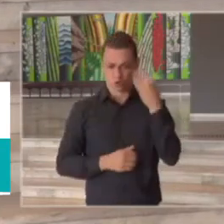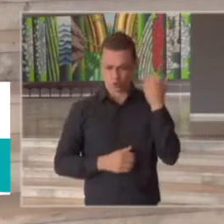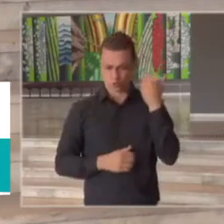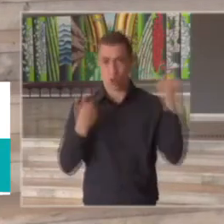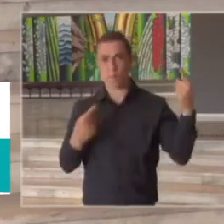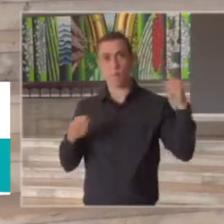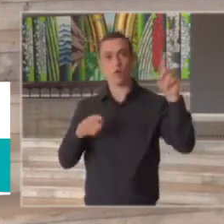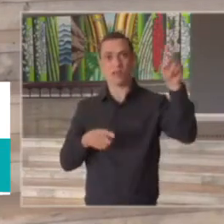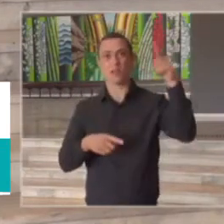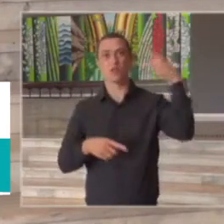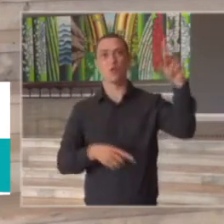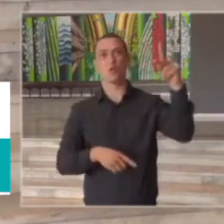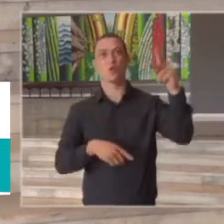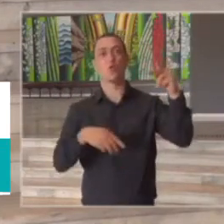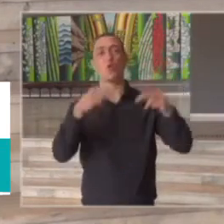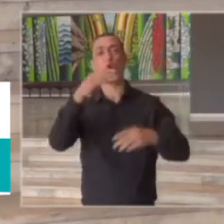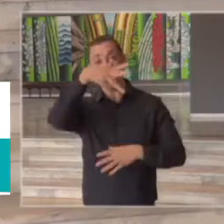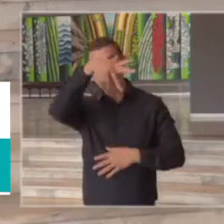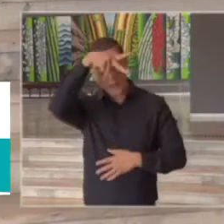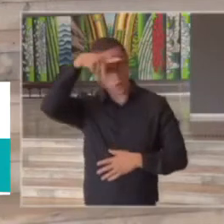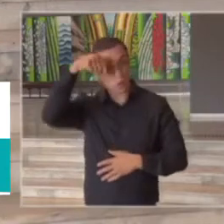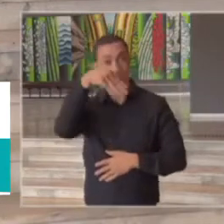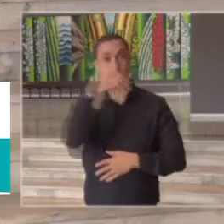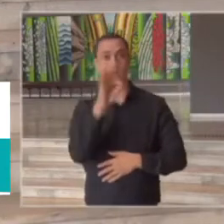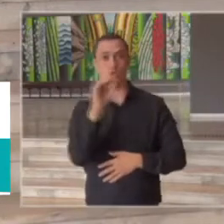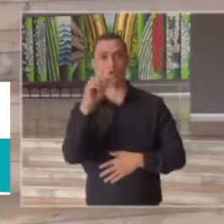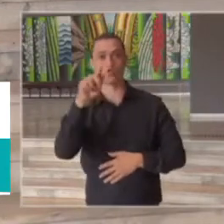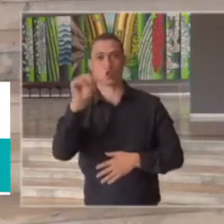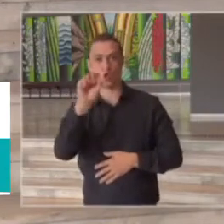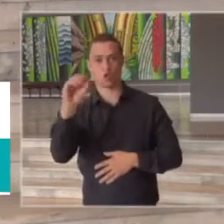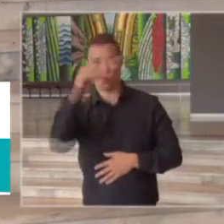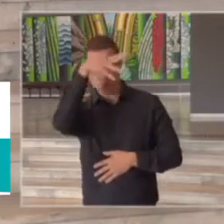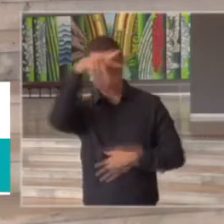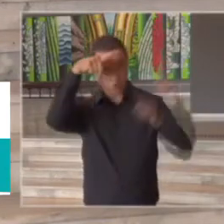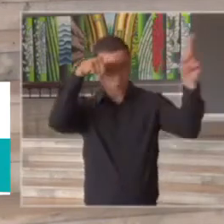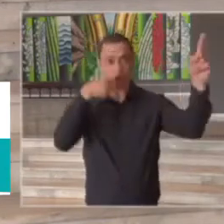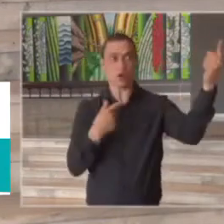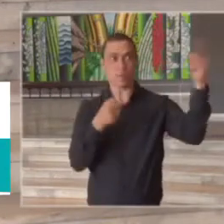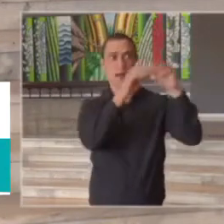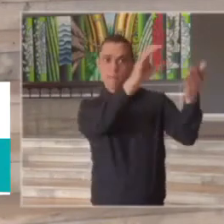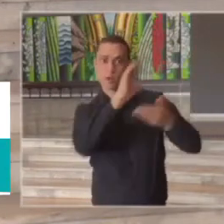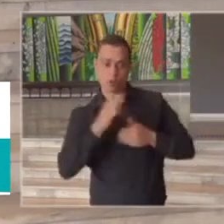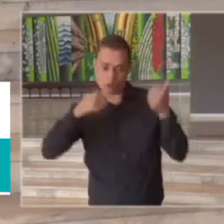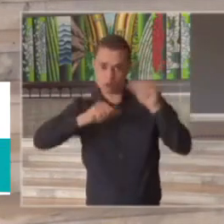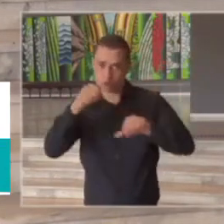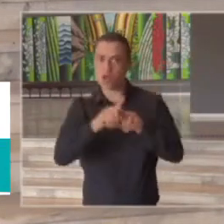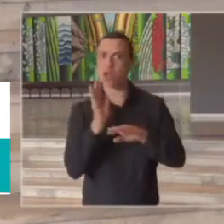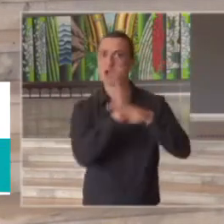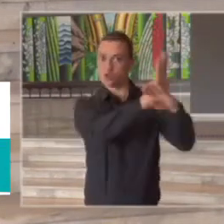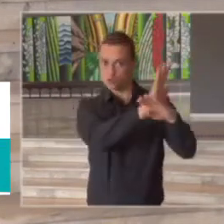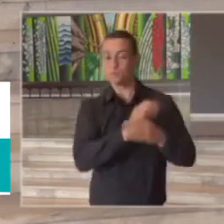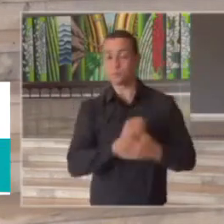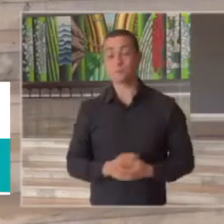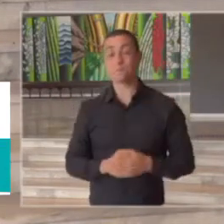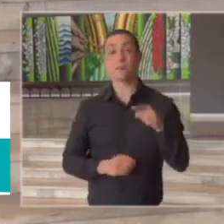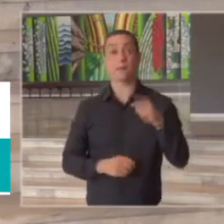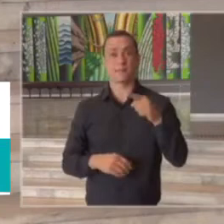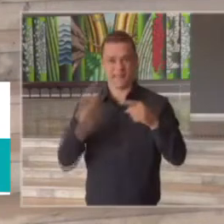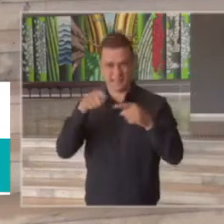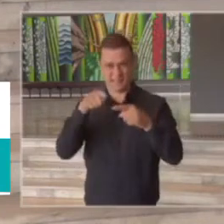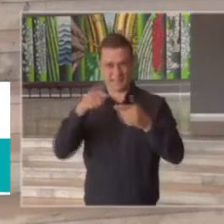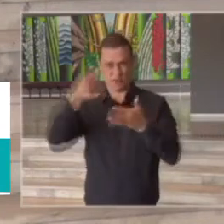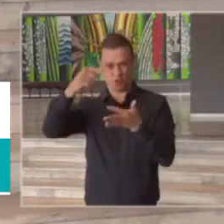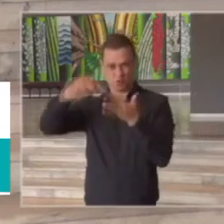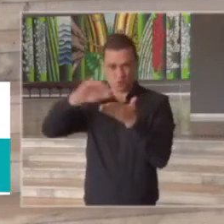parcela de exames para o estado do Mato Grosso com relação aos testes sorológicos eles mostram as pessoas que já tiveram contato não que